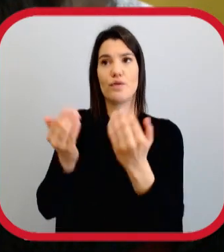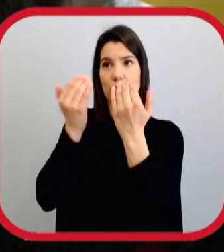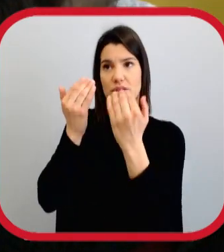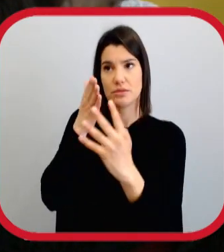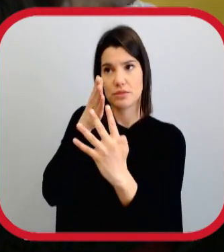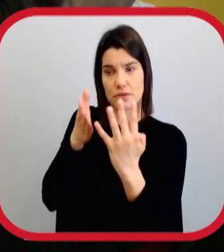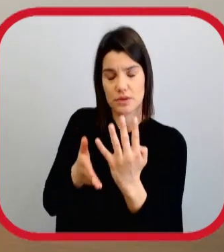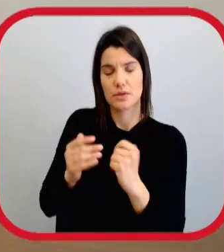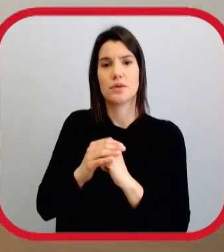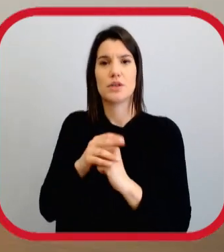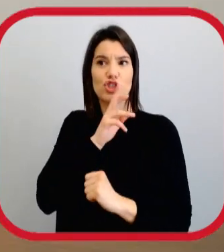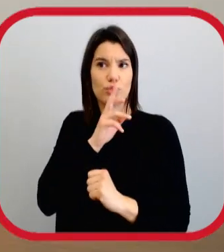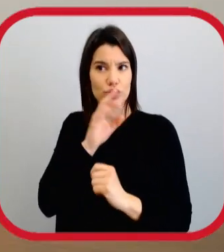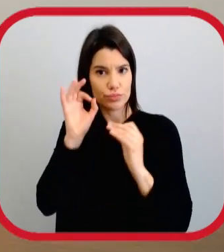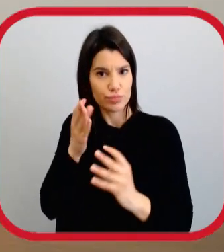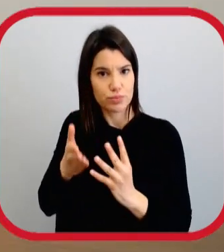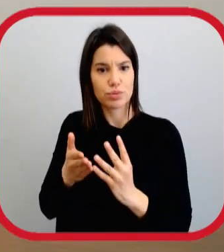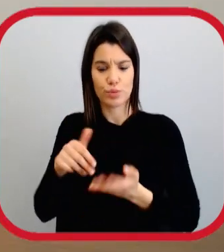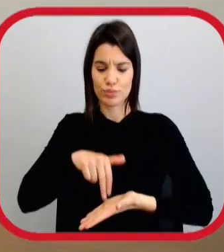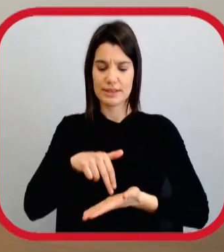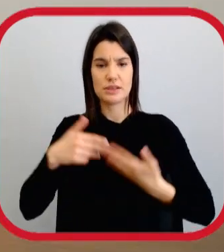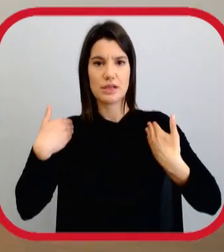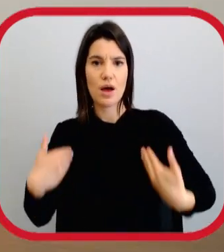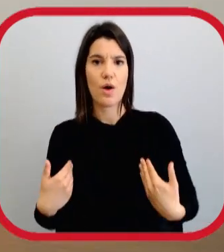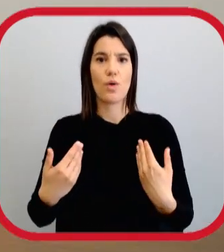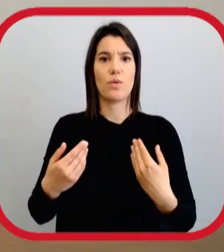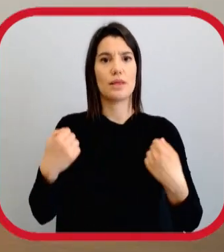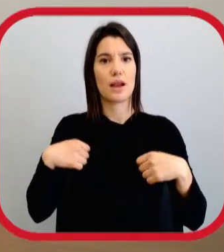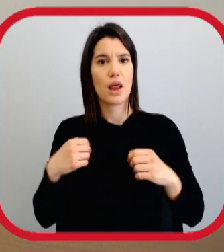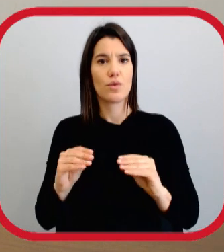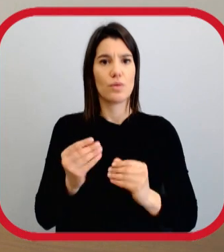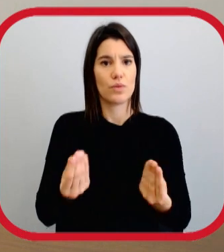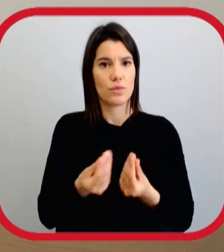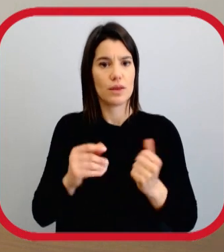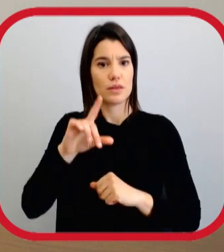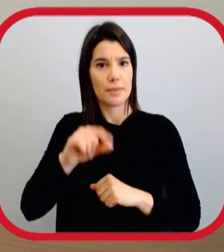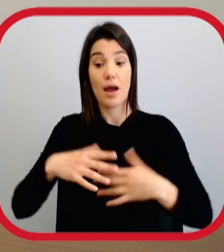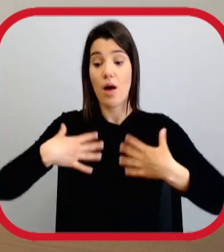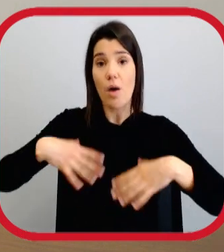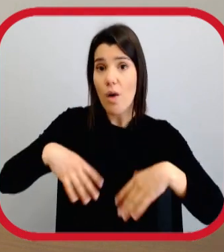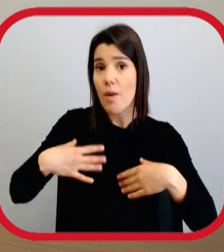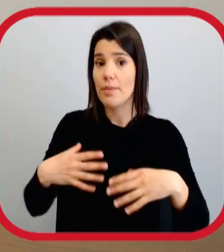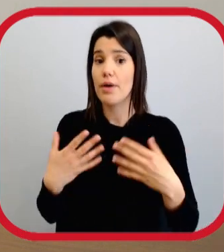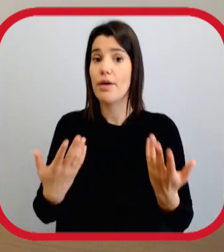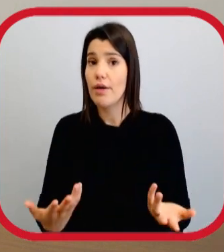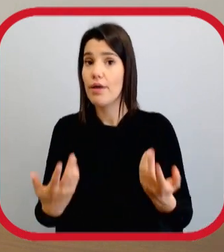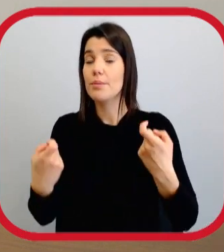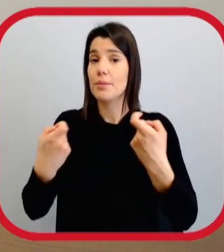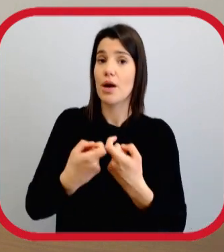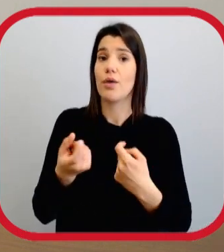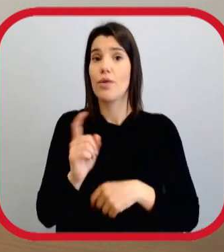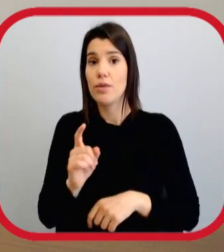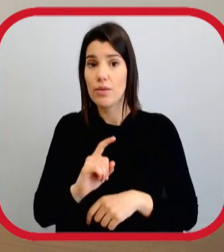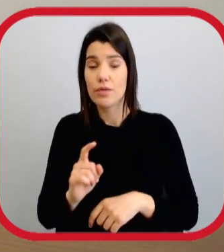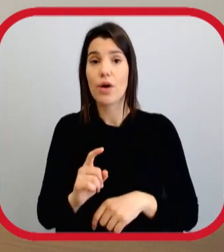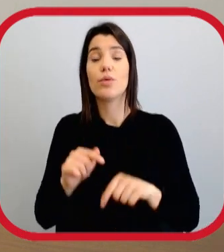temas, definir a mensagem, definir contra-argumentos, postura no debate é importante, media training é fundamental. Se a roupa que vai levar para o